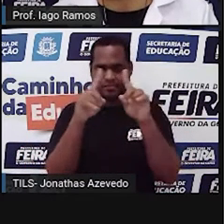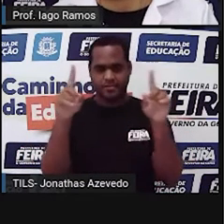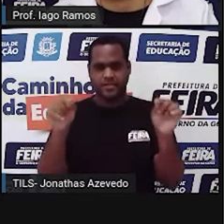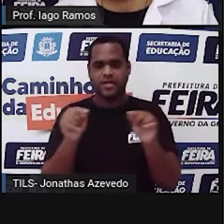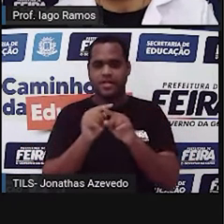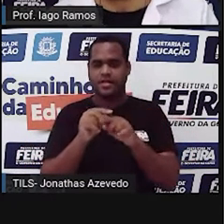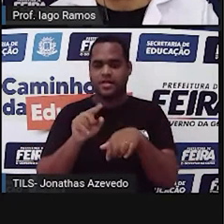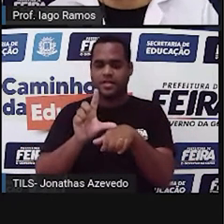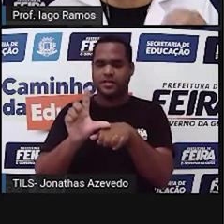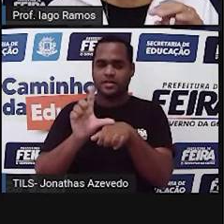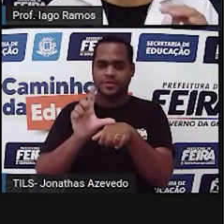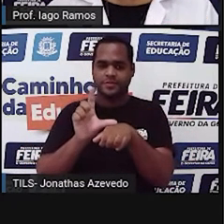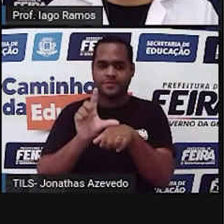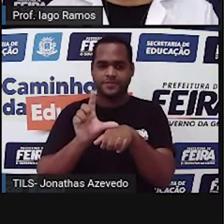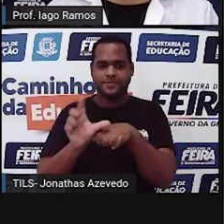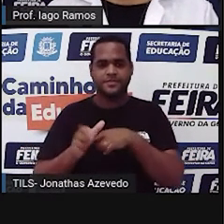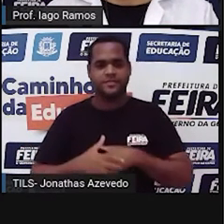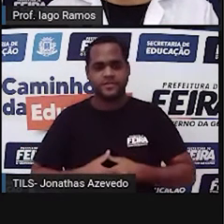lilás, tá?